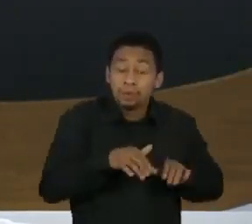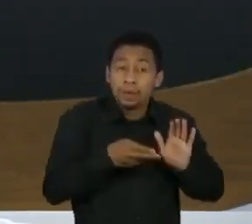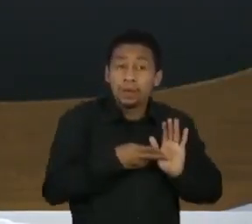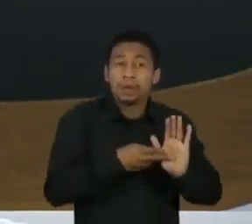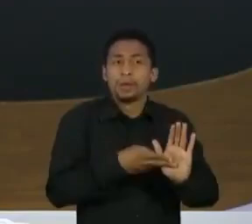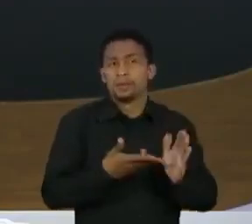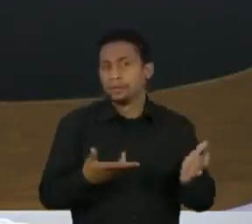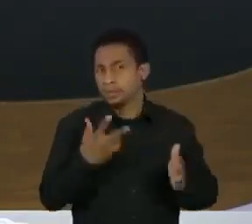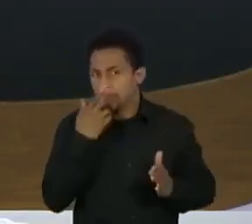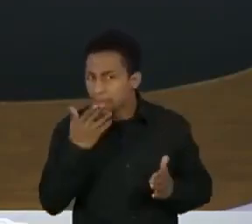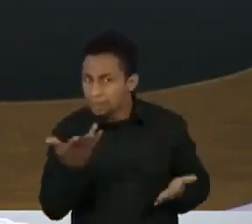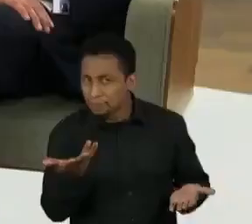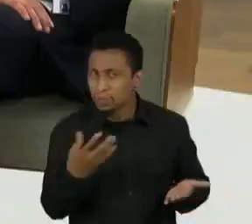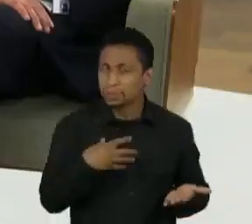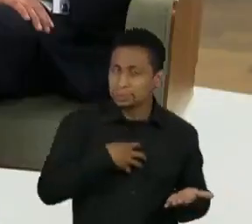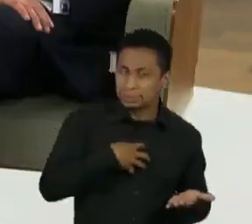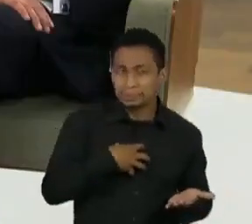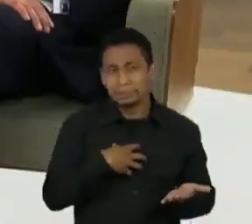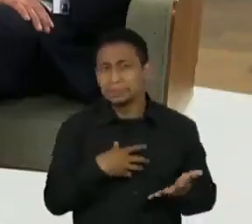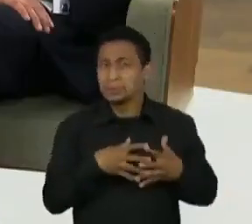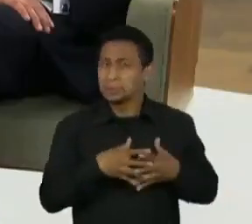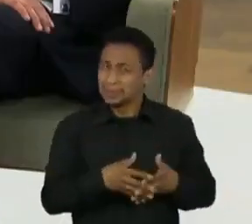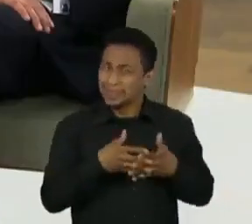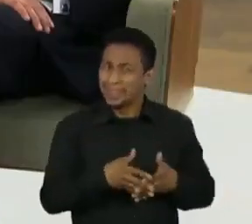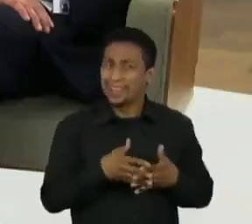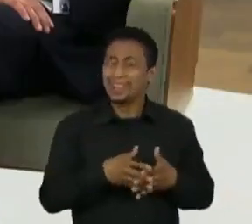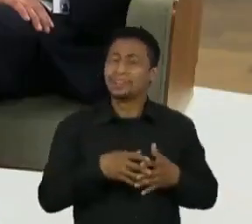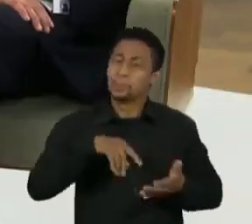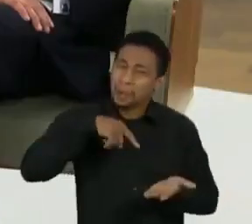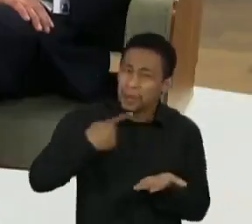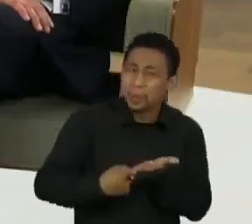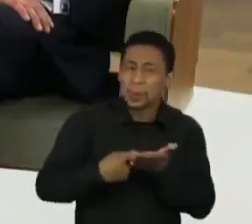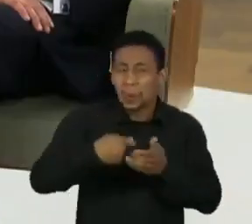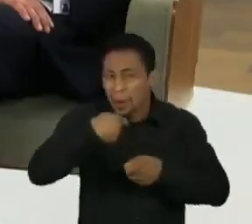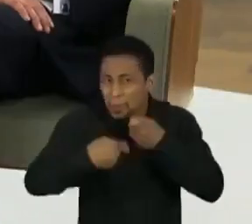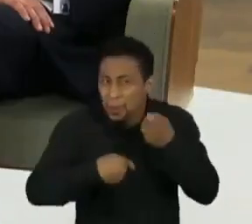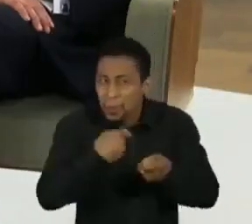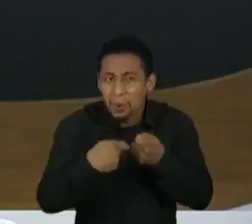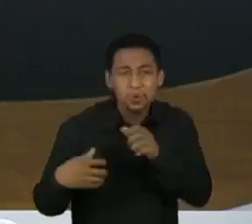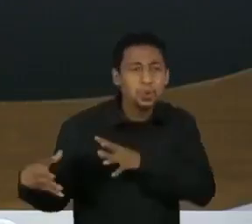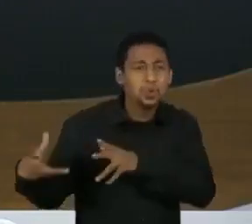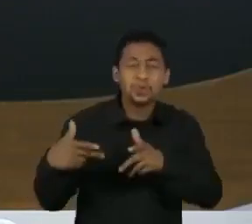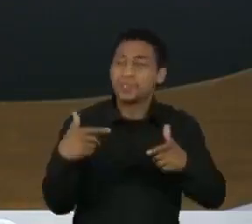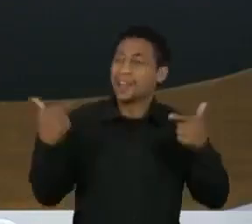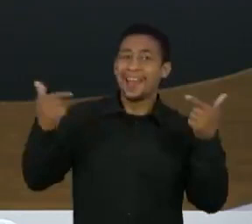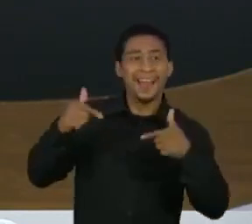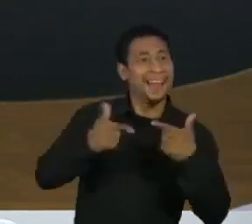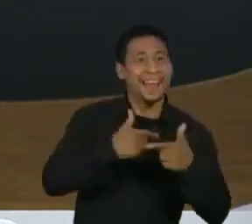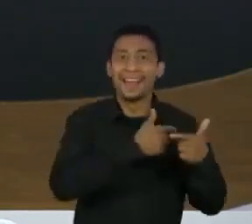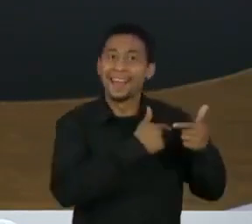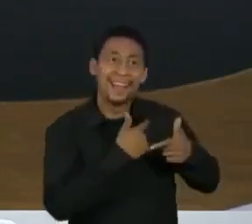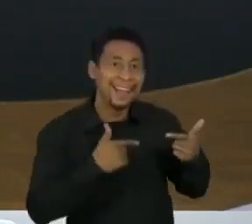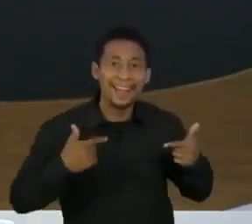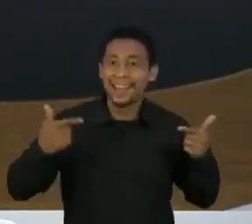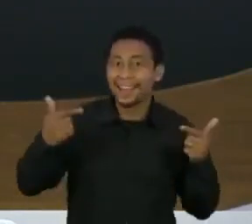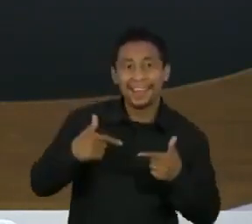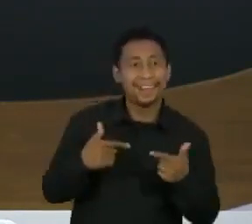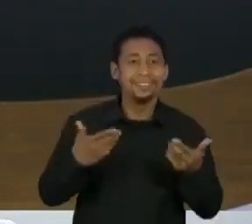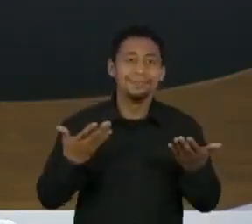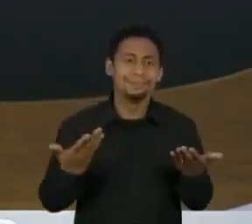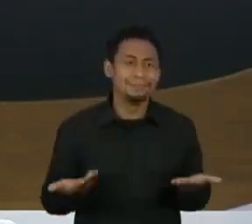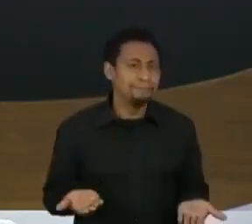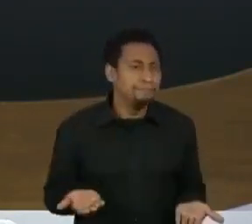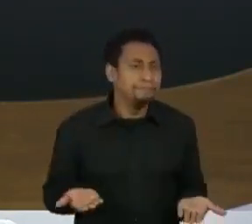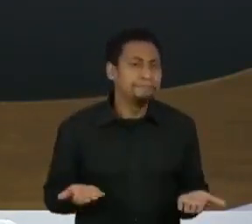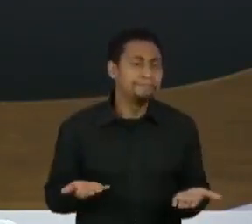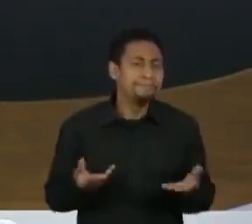daquele jantar com empresários, com políticos em torno de taças de vinho, satirizando algo